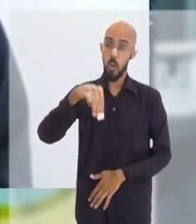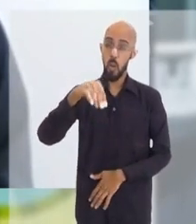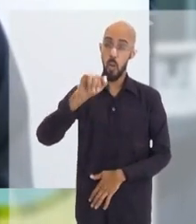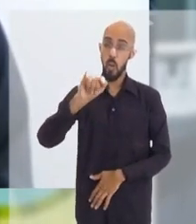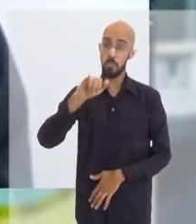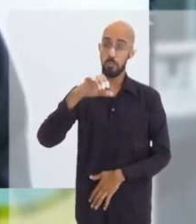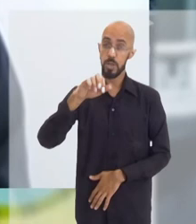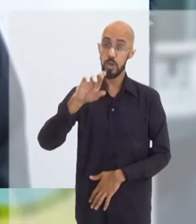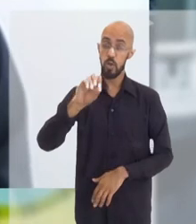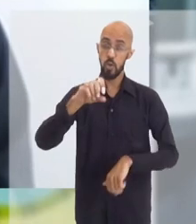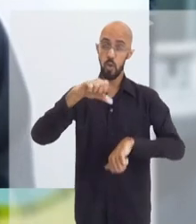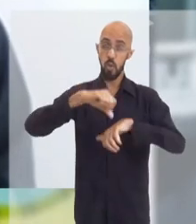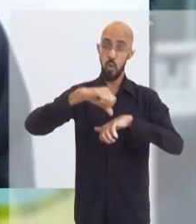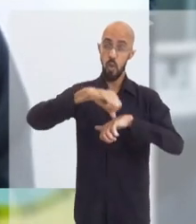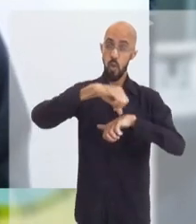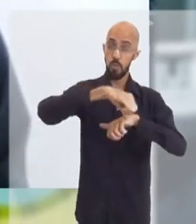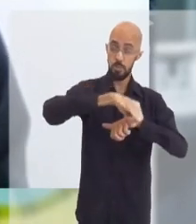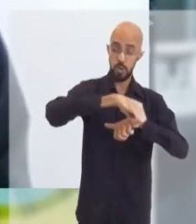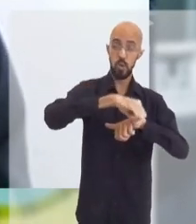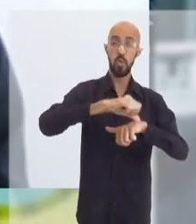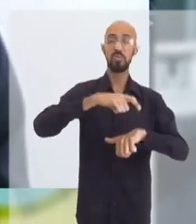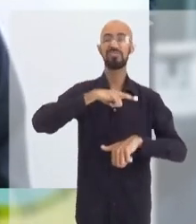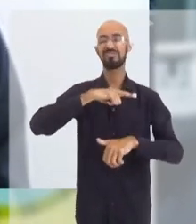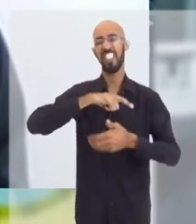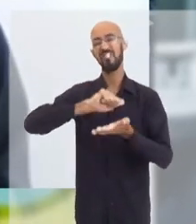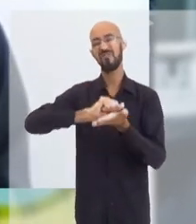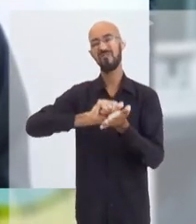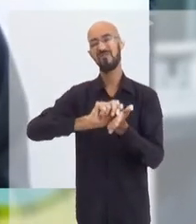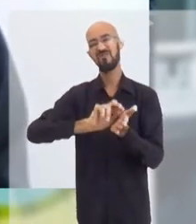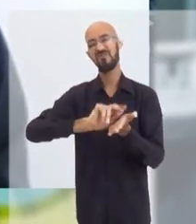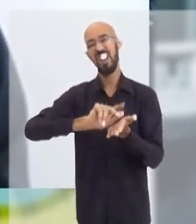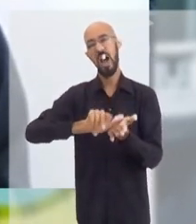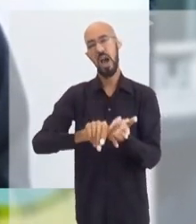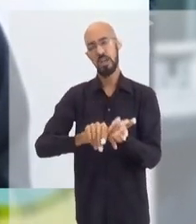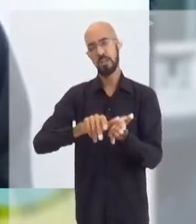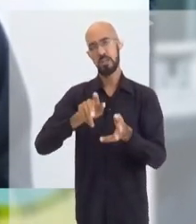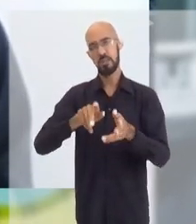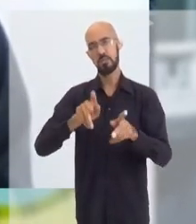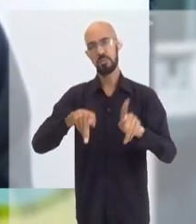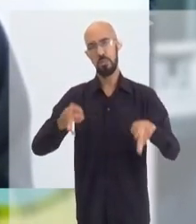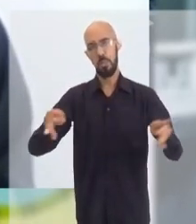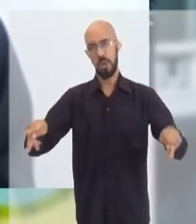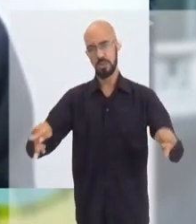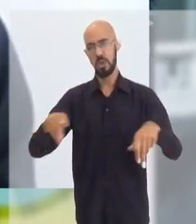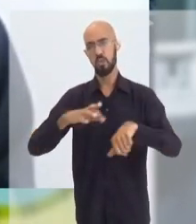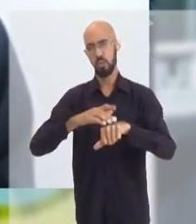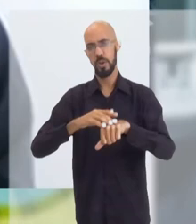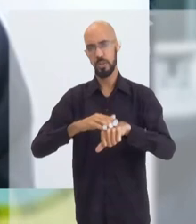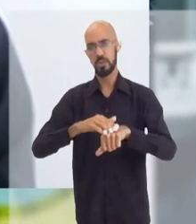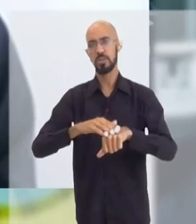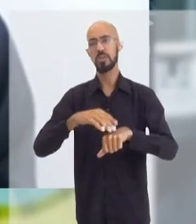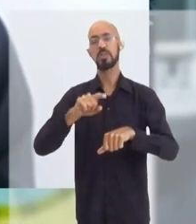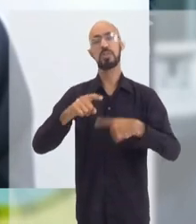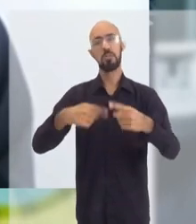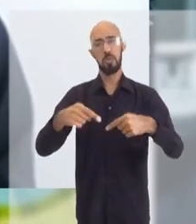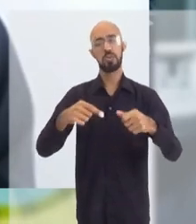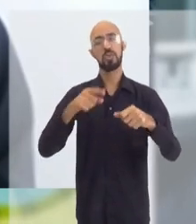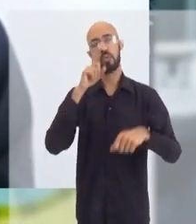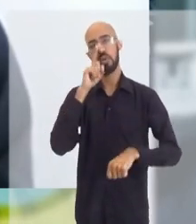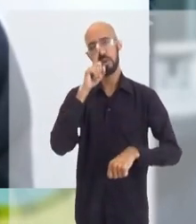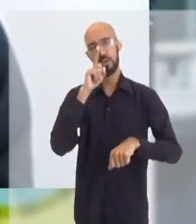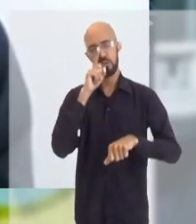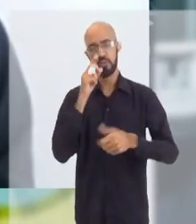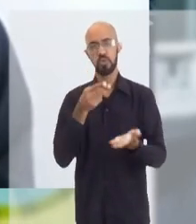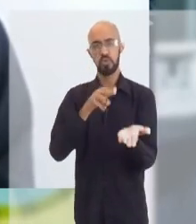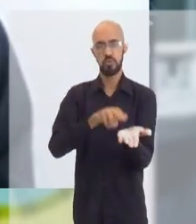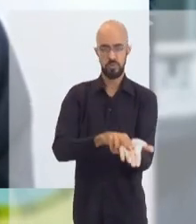Ômicron, uma pequena porcentagem de um caso, de número de casos muito grande, se traduz para um número importante de